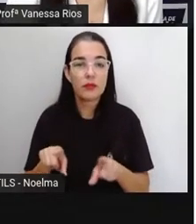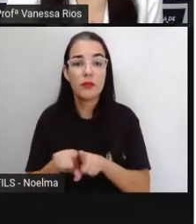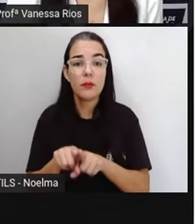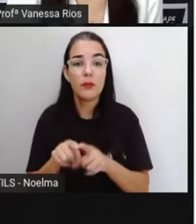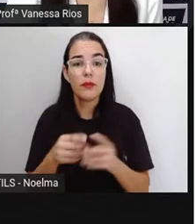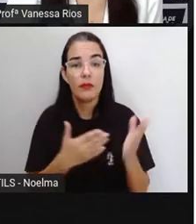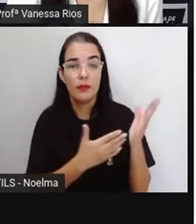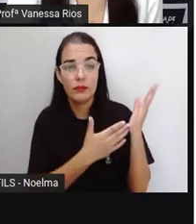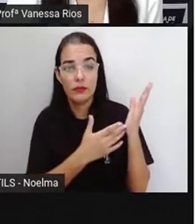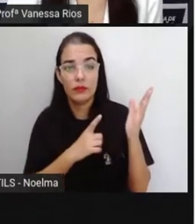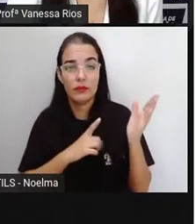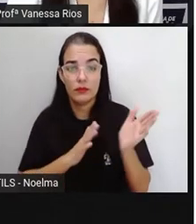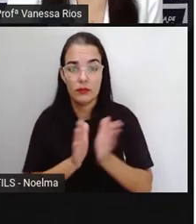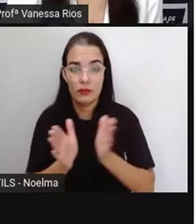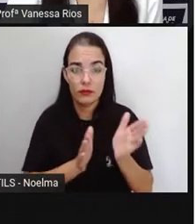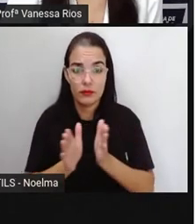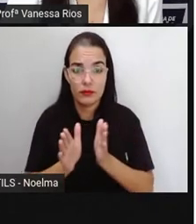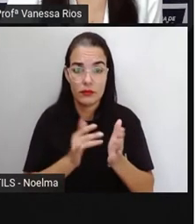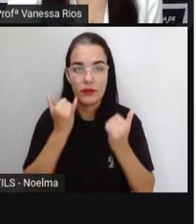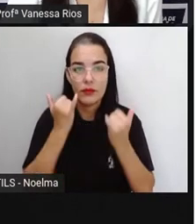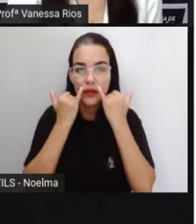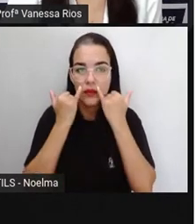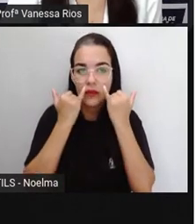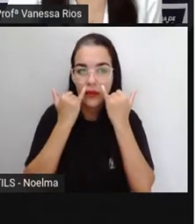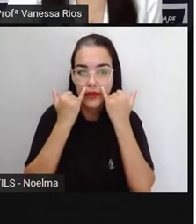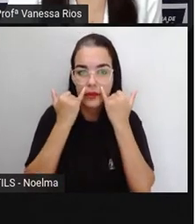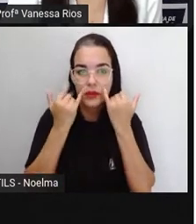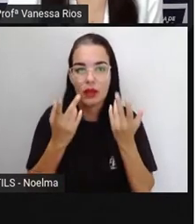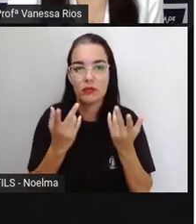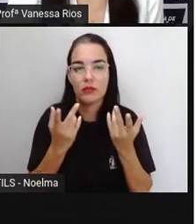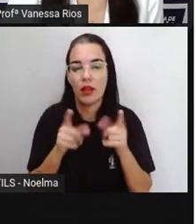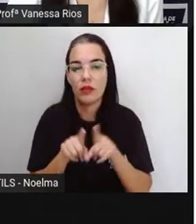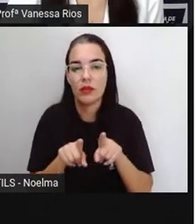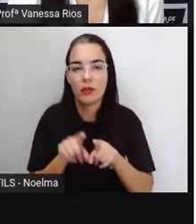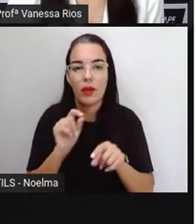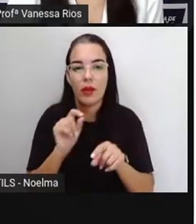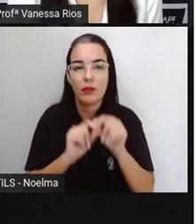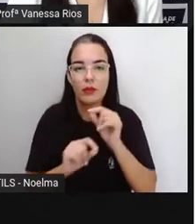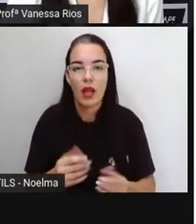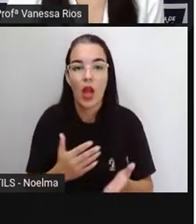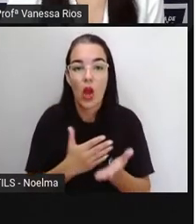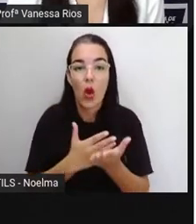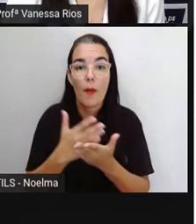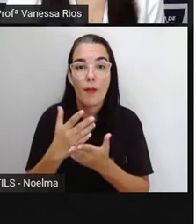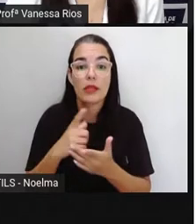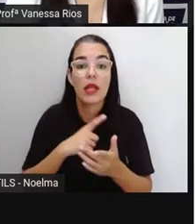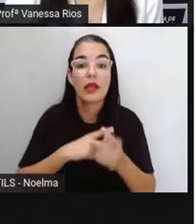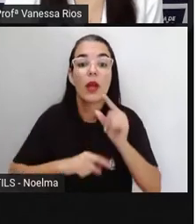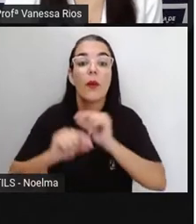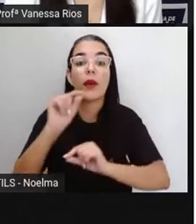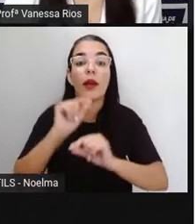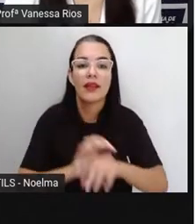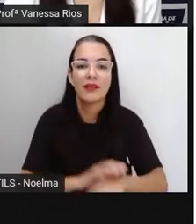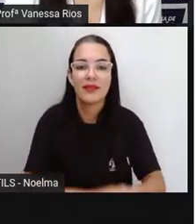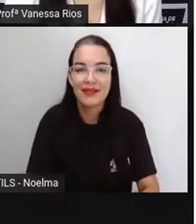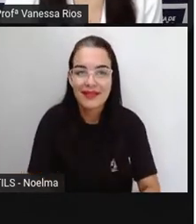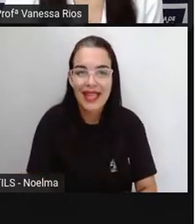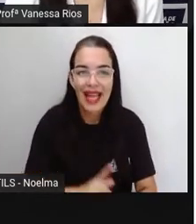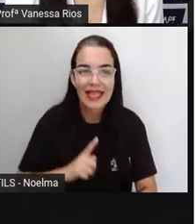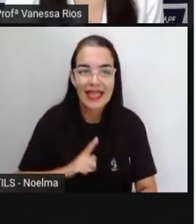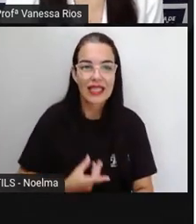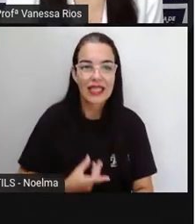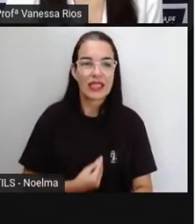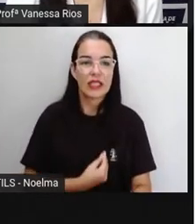tem acesso a essa informação, não é? A essa reportagem. E a gente já começa observando aqui a presença